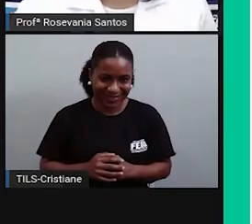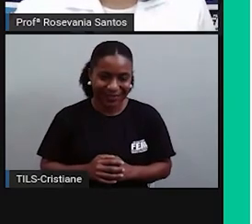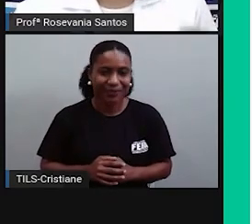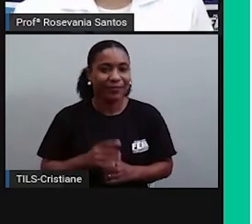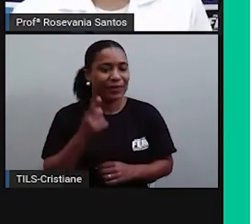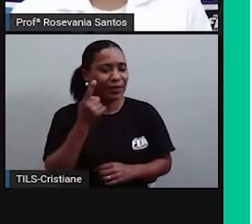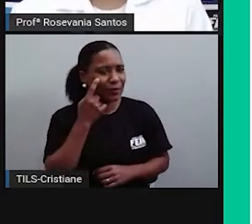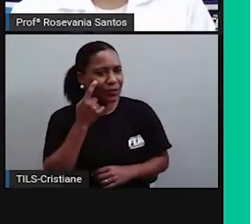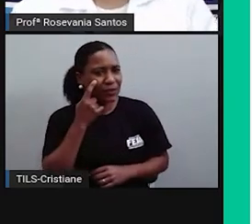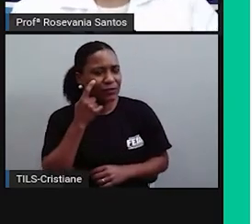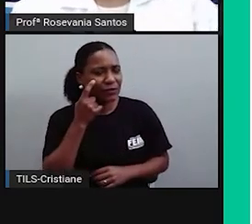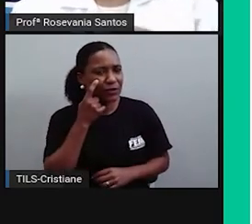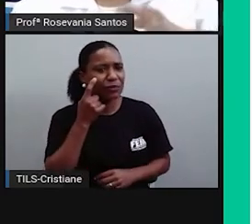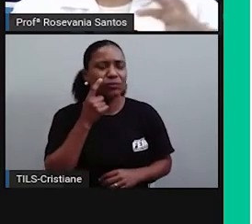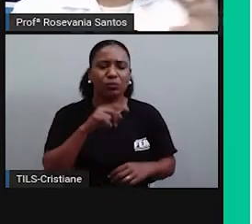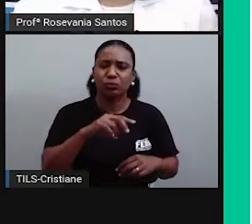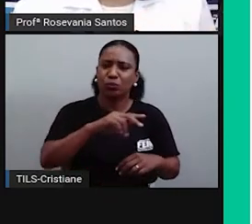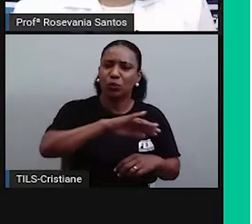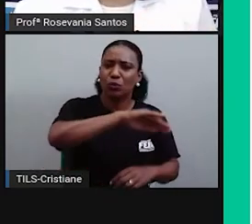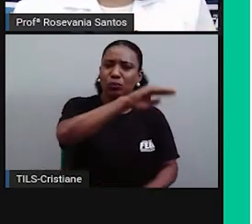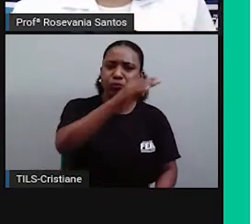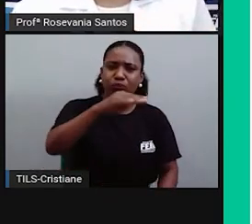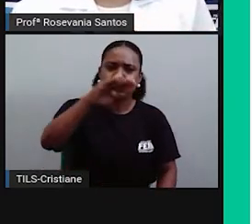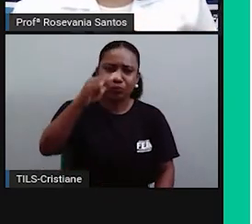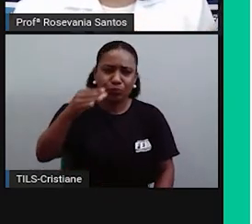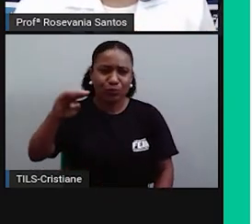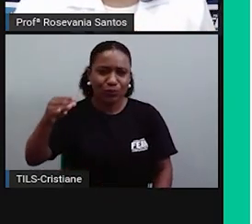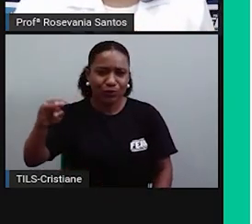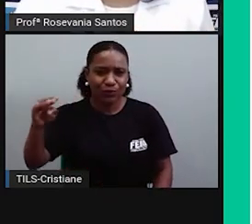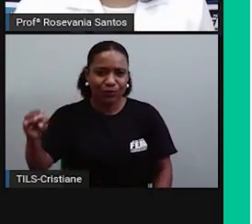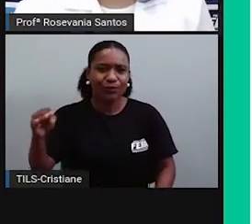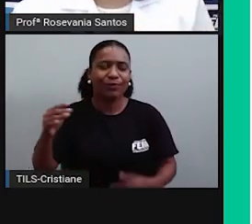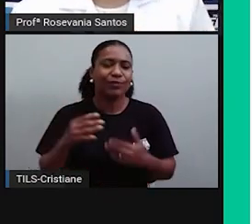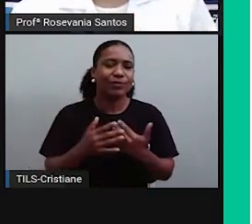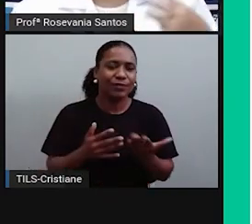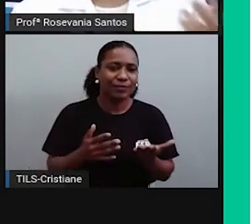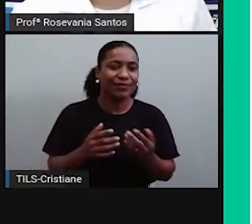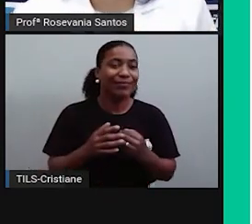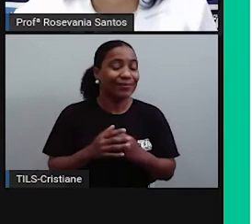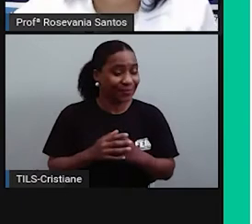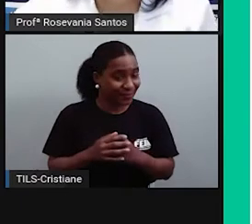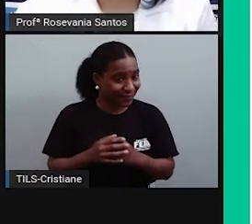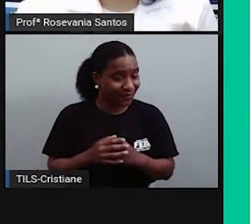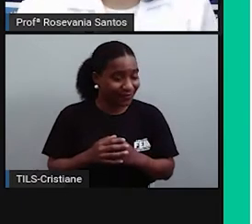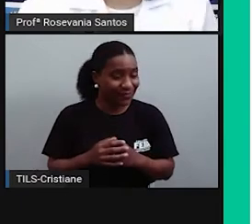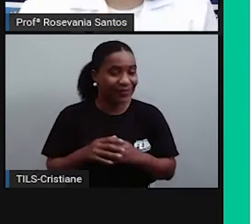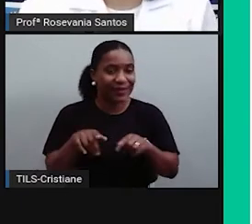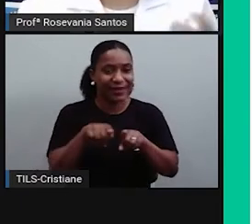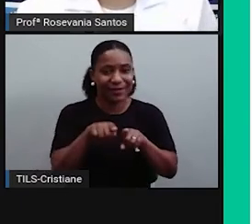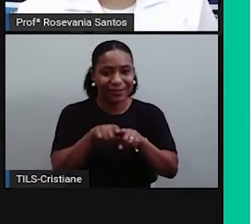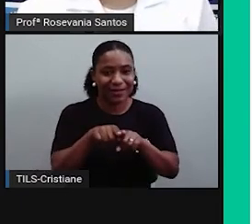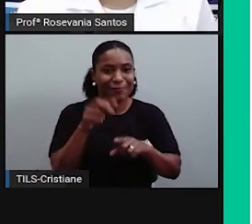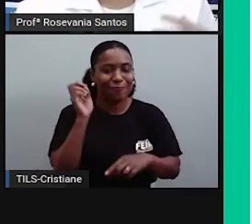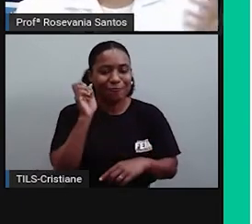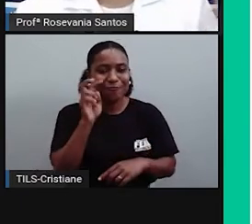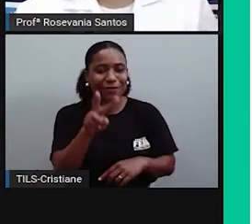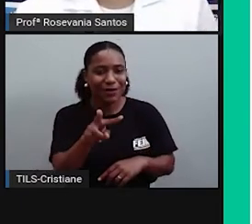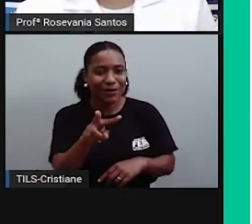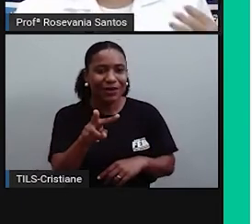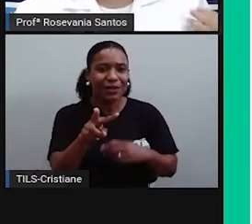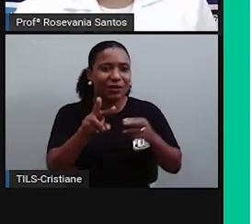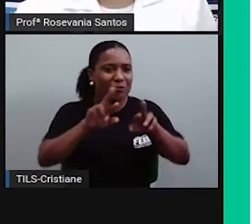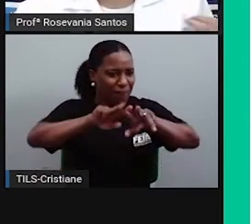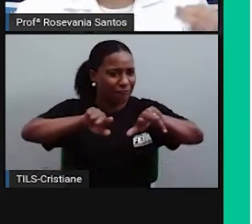acidentes geográficos. É como a gente chegou aqui, né, no período da Semana Santa. Também levamos, no período da Páscoa,